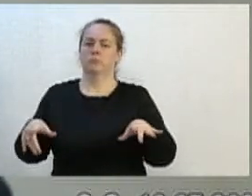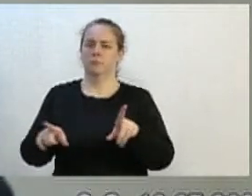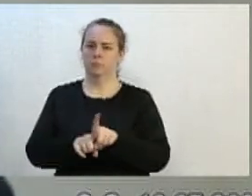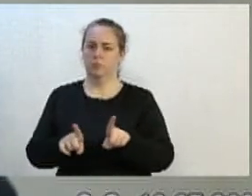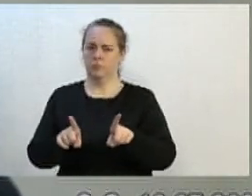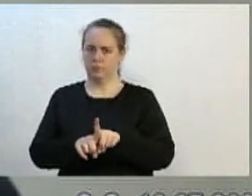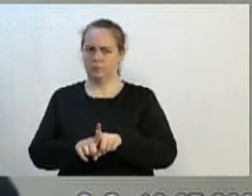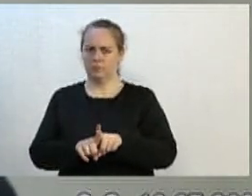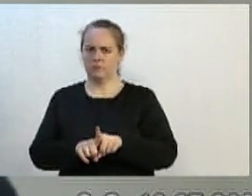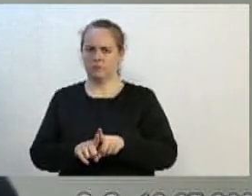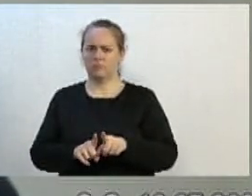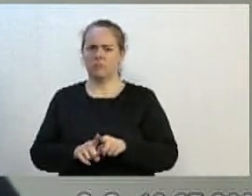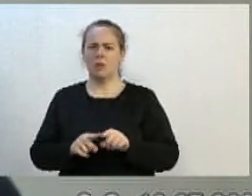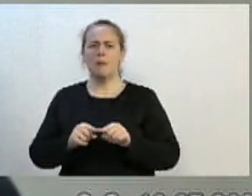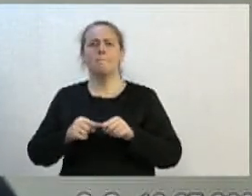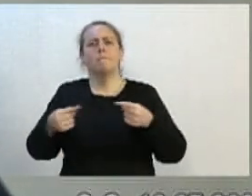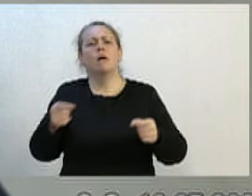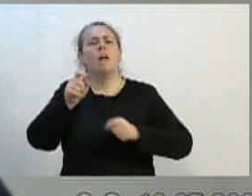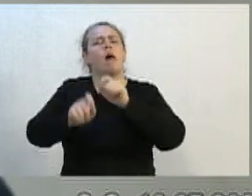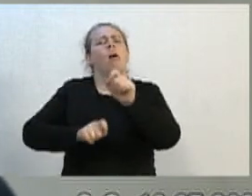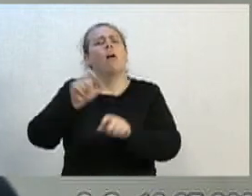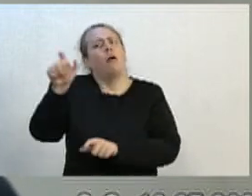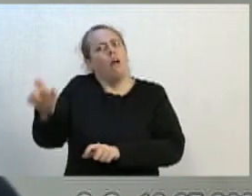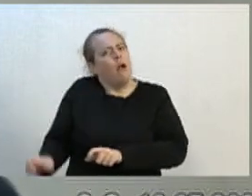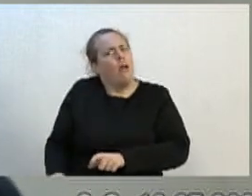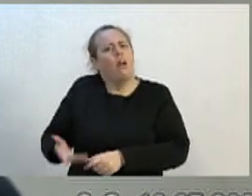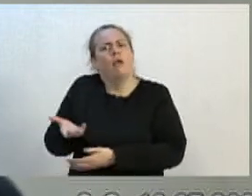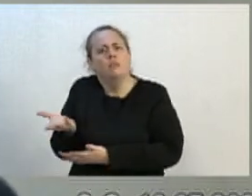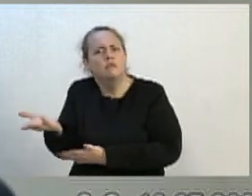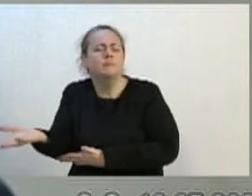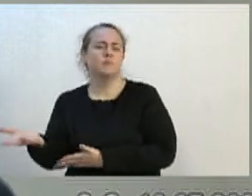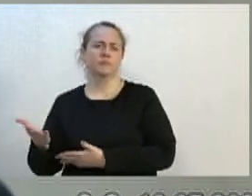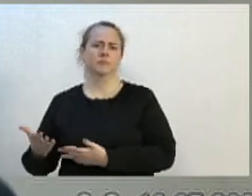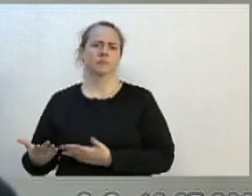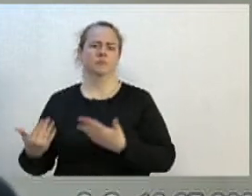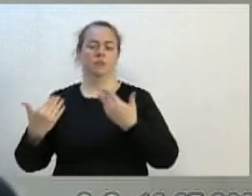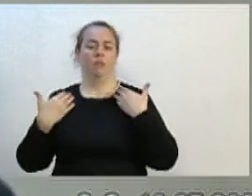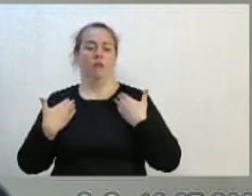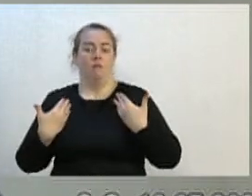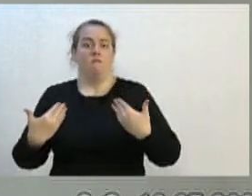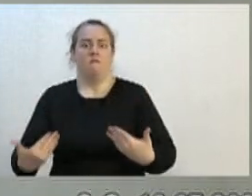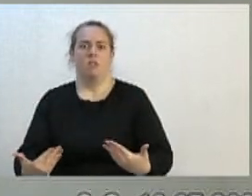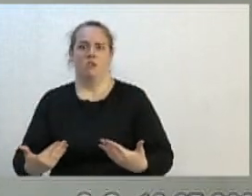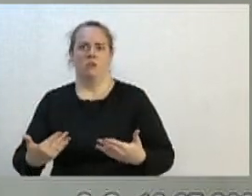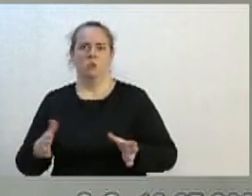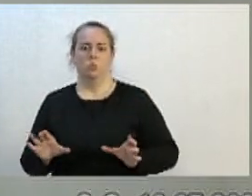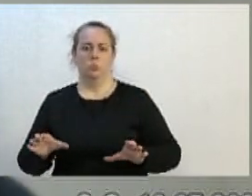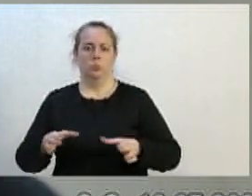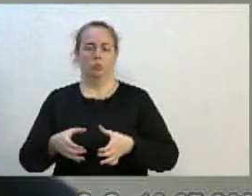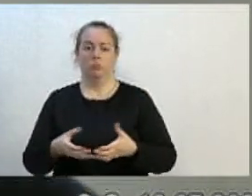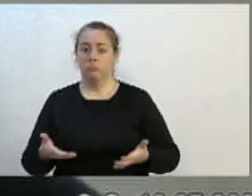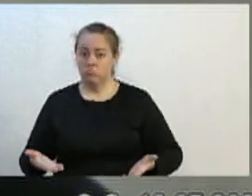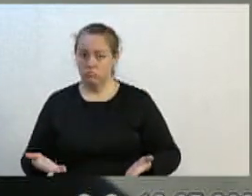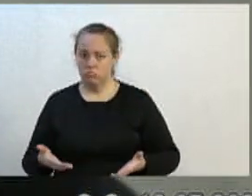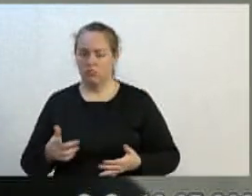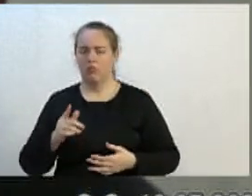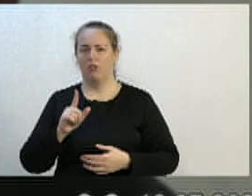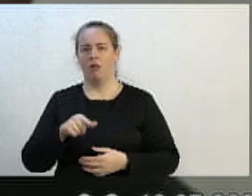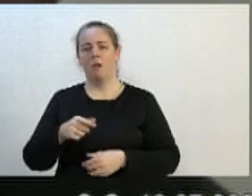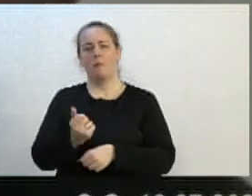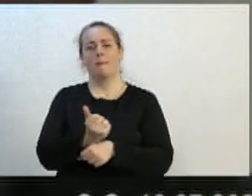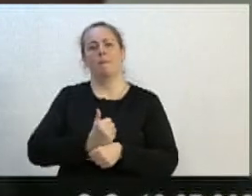E quem são esses heróis que estão na frente dessa campanha toda? São os